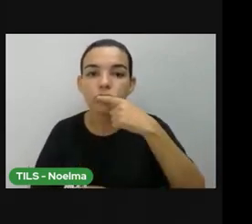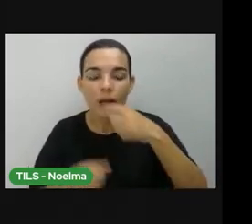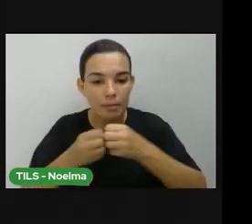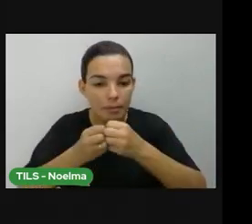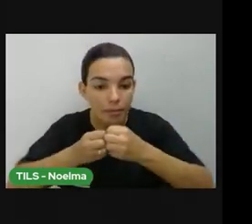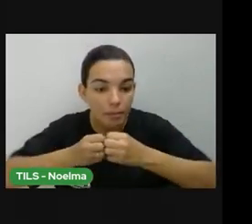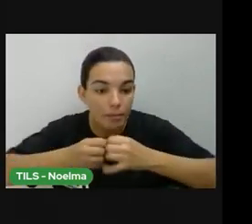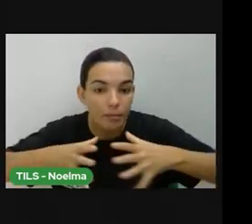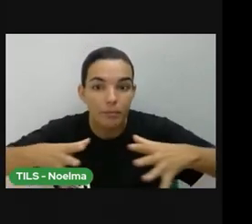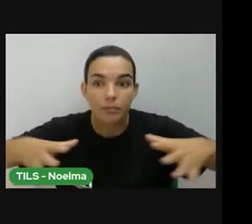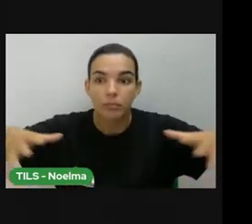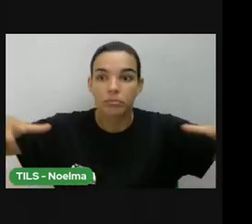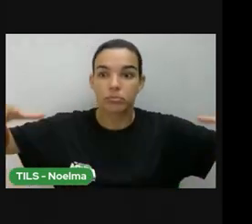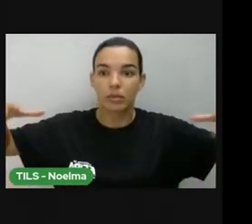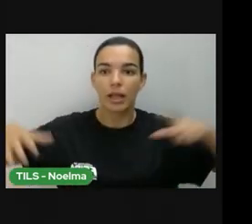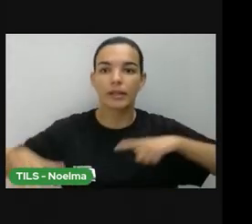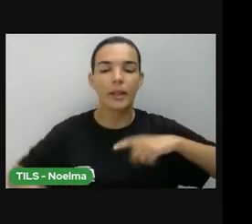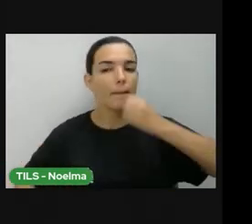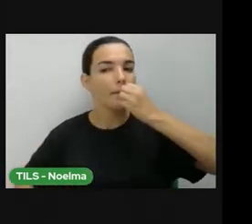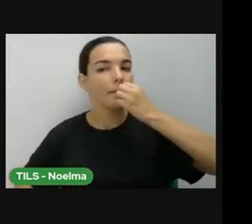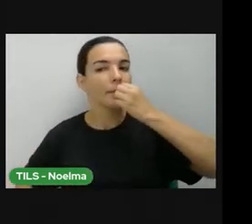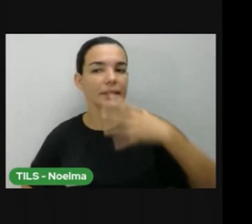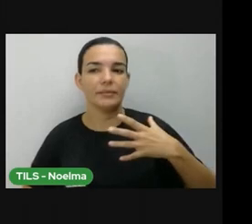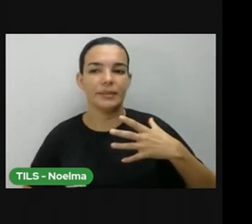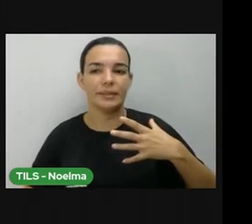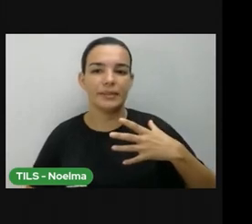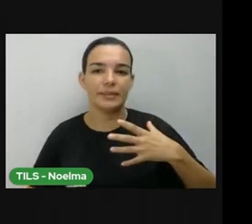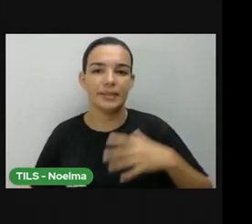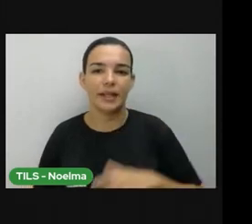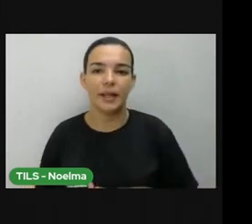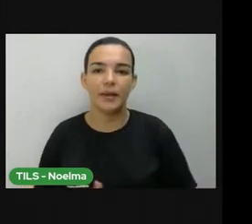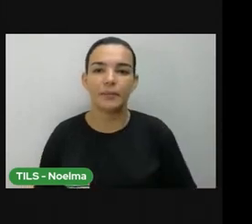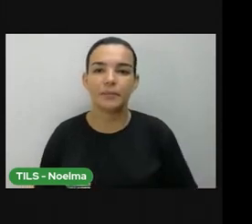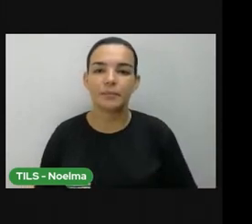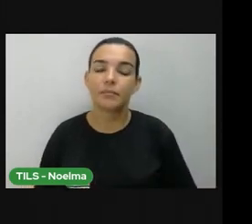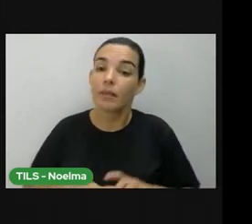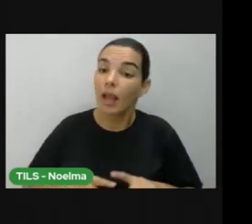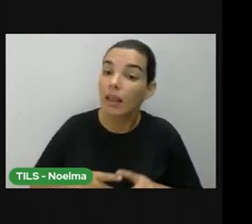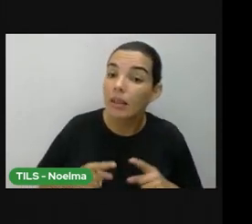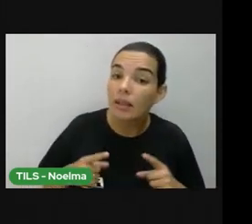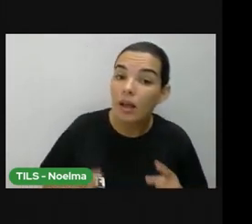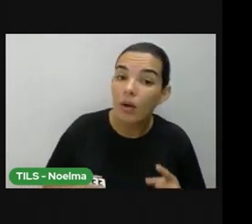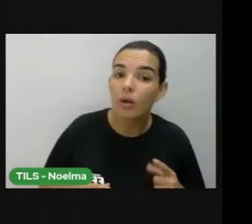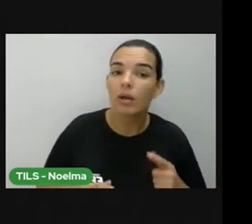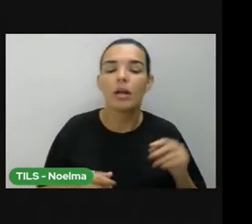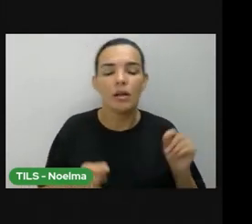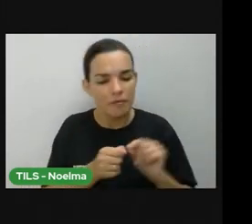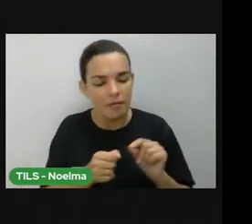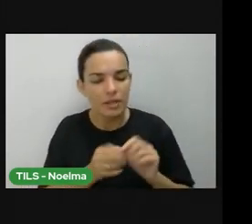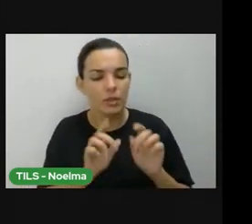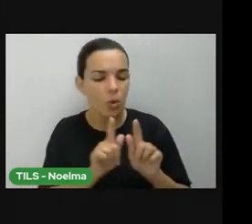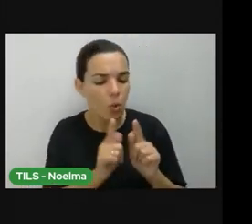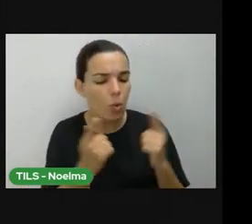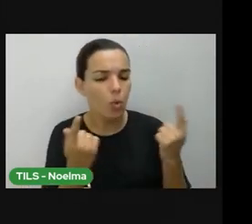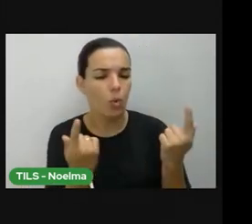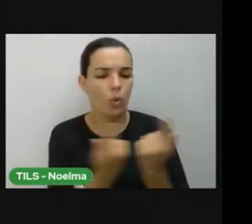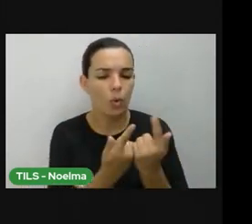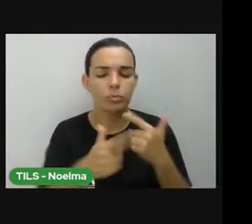alcance, qualquer benefício, que vocês precisarem, não é? e, com isso, a gente, como um grupo, mesmo de trabalho,